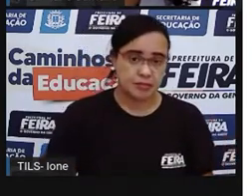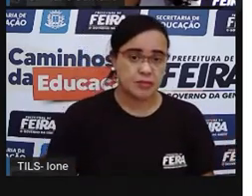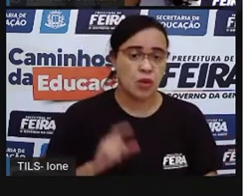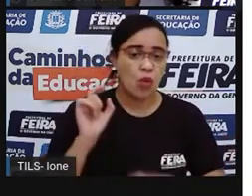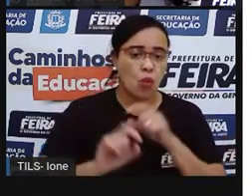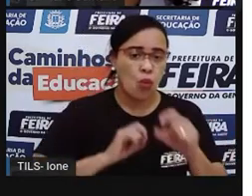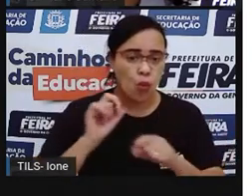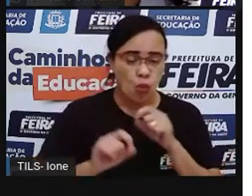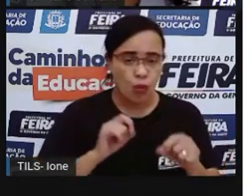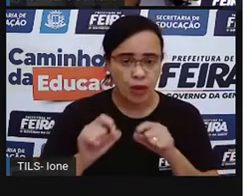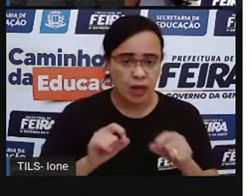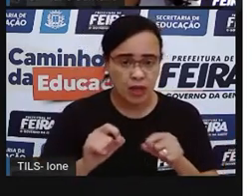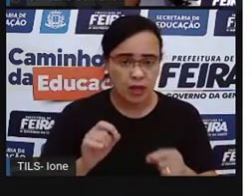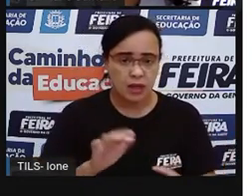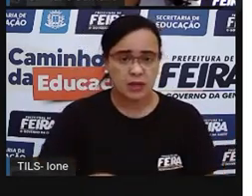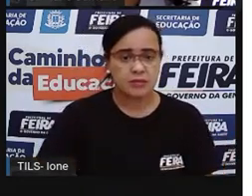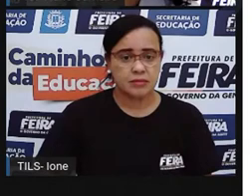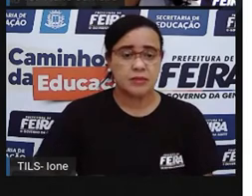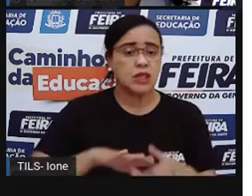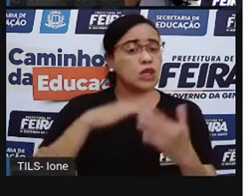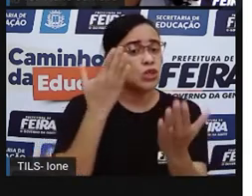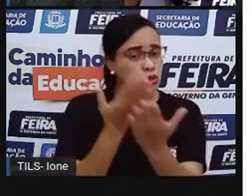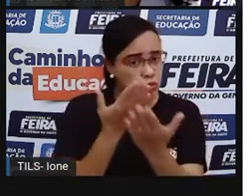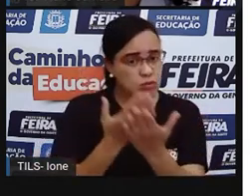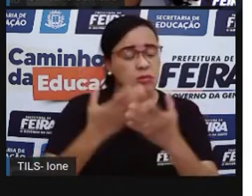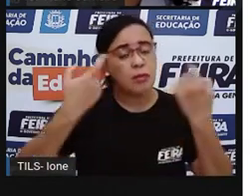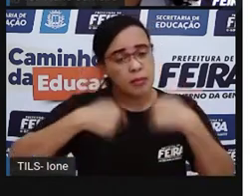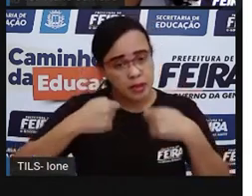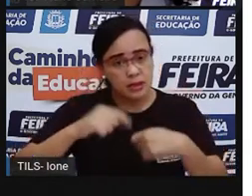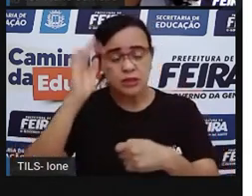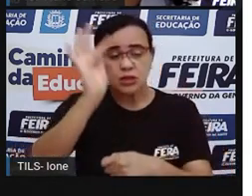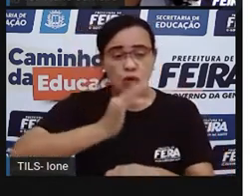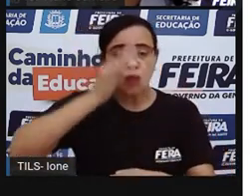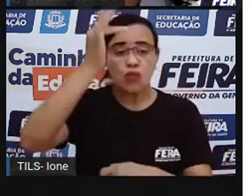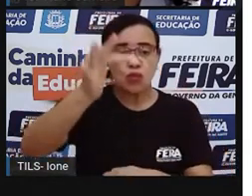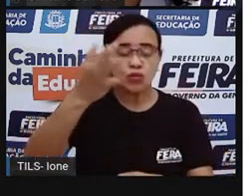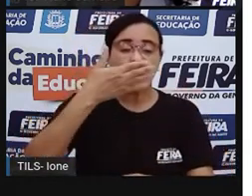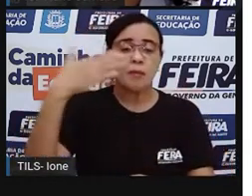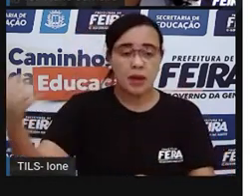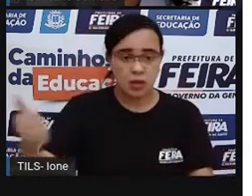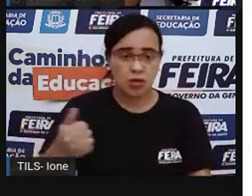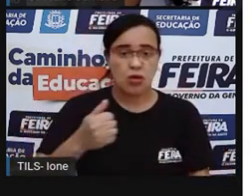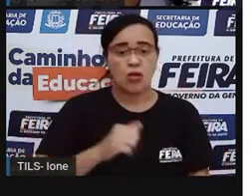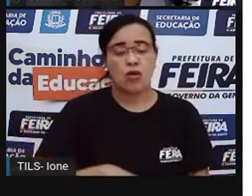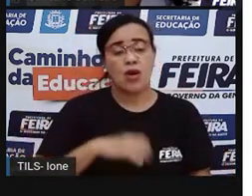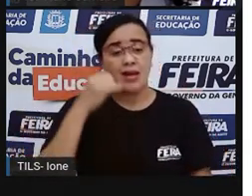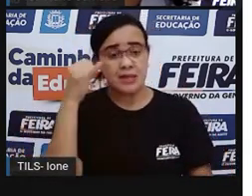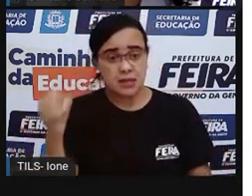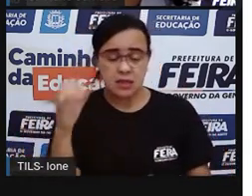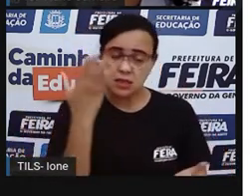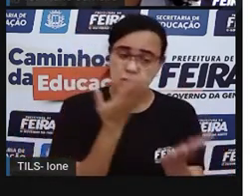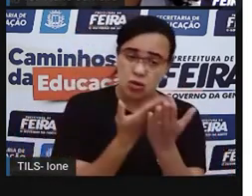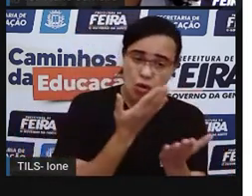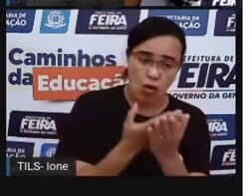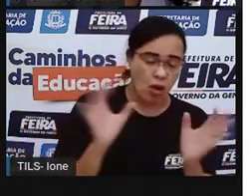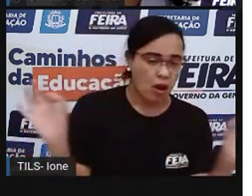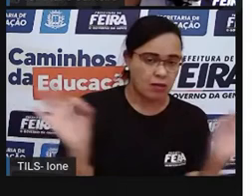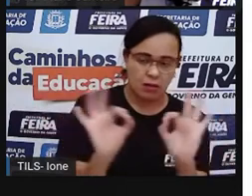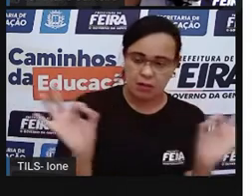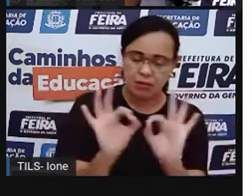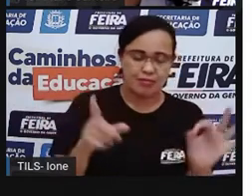Tem que ir para estudar para que tenha um futuro melhor. Porque se não estudar, não vai saber ler, não vai saber escrever. E isso é uma das coisas mais